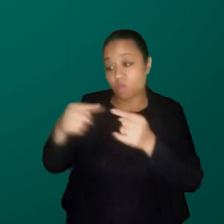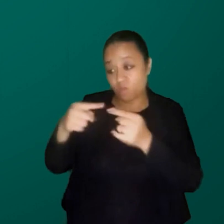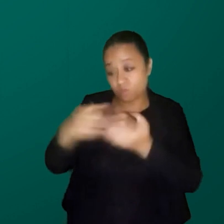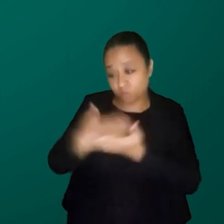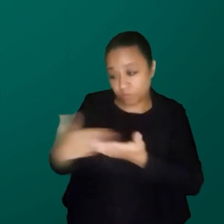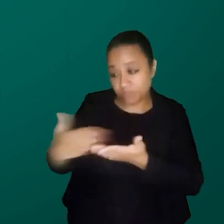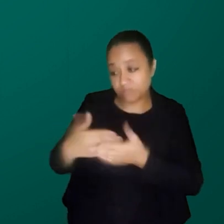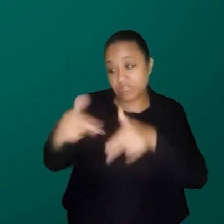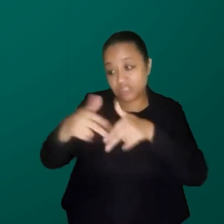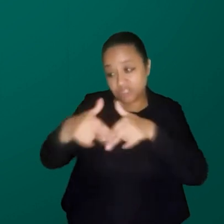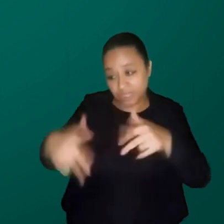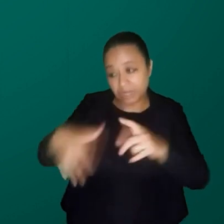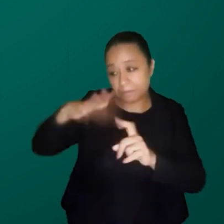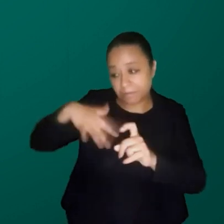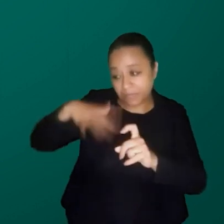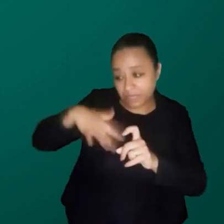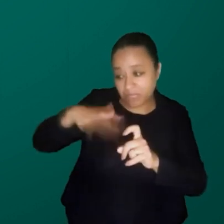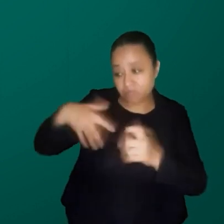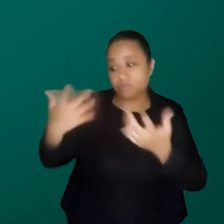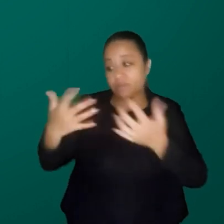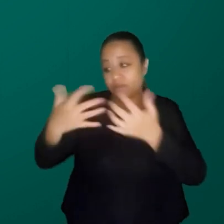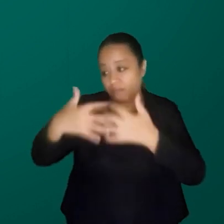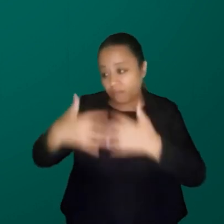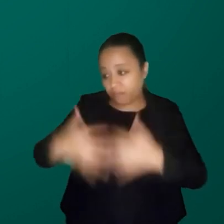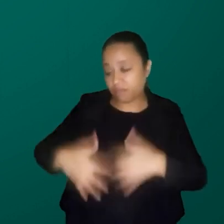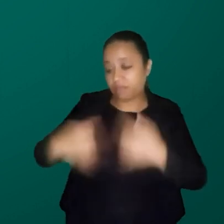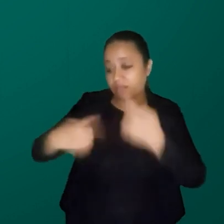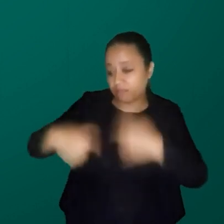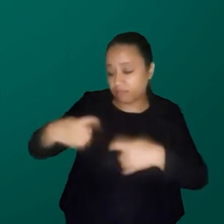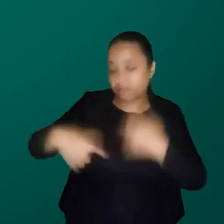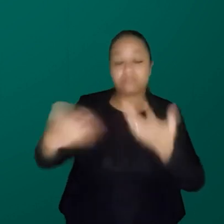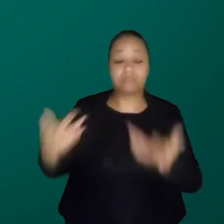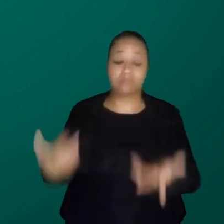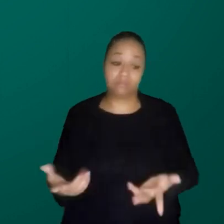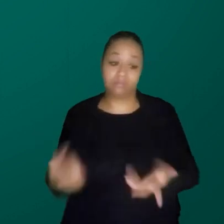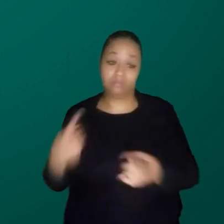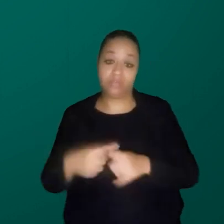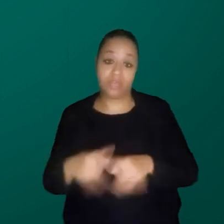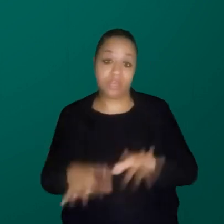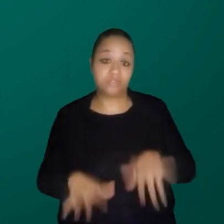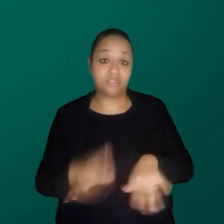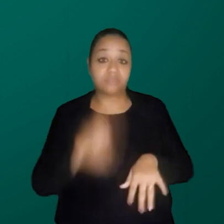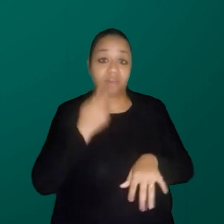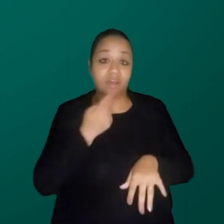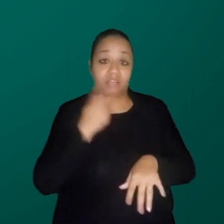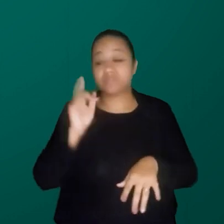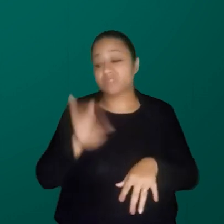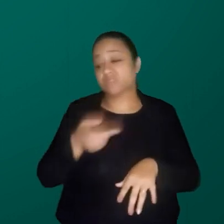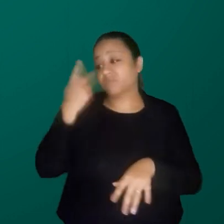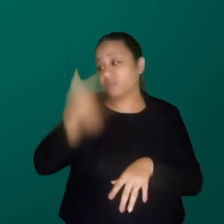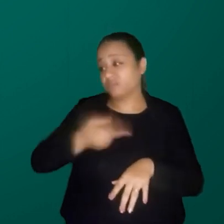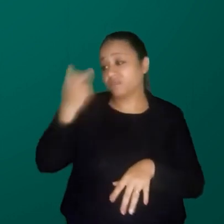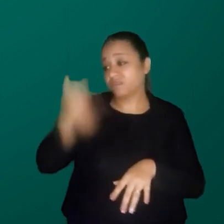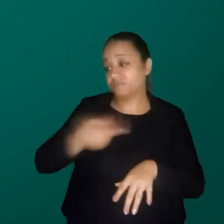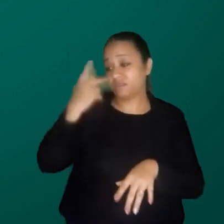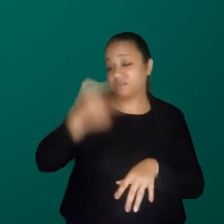gênero é um mito, vamos falar que interseccionalidade é isso, a gente faz um acordo que eu posso estar falando e vocês podem não estar